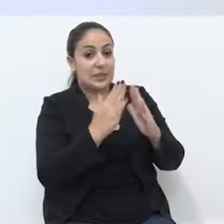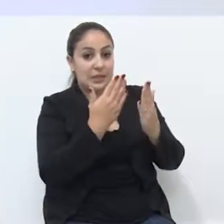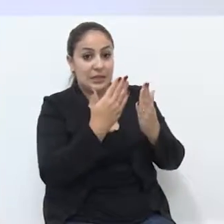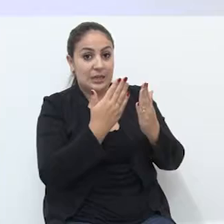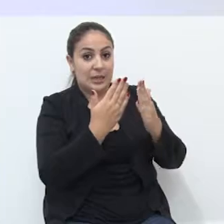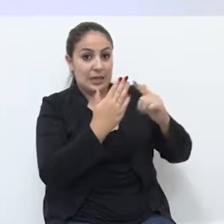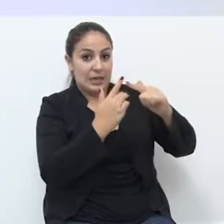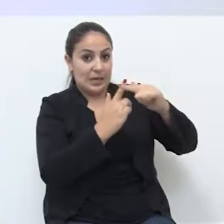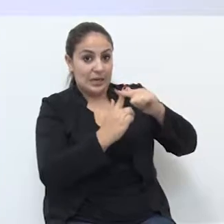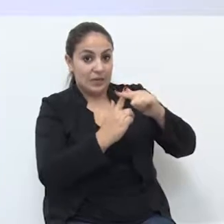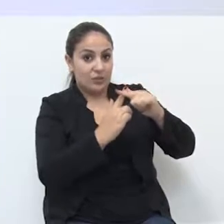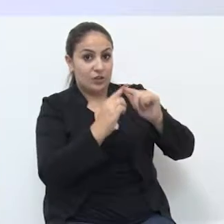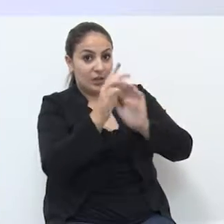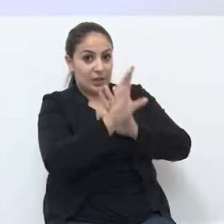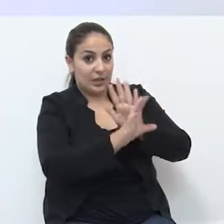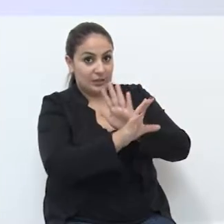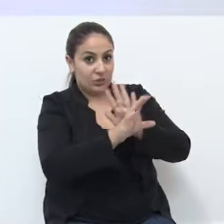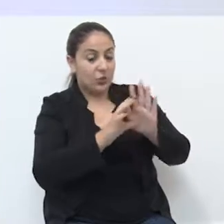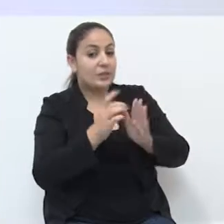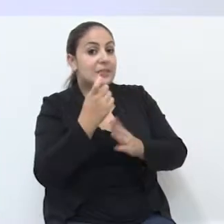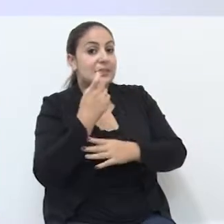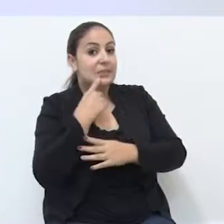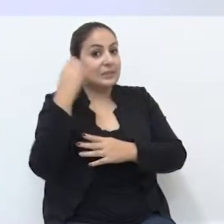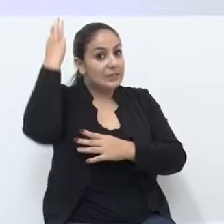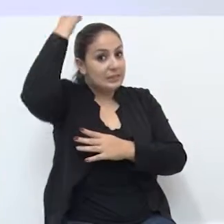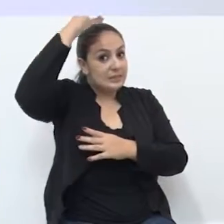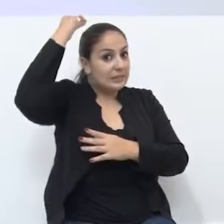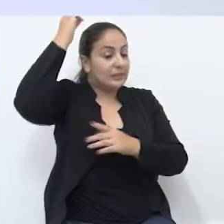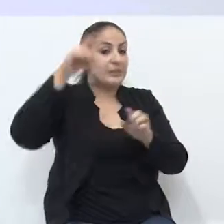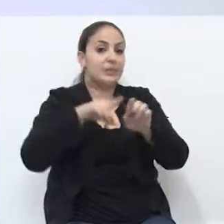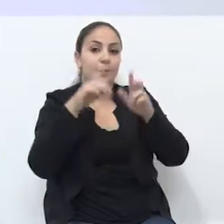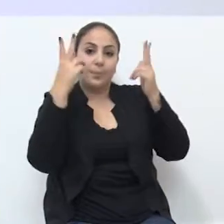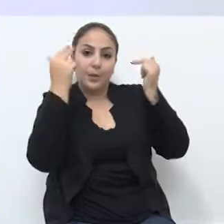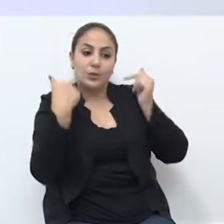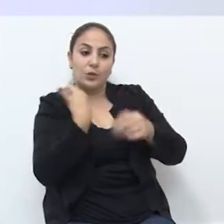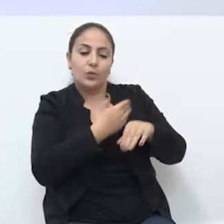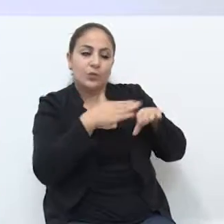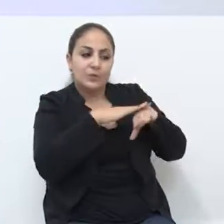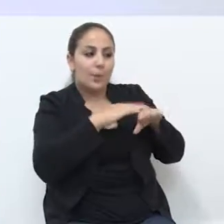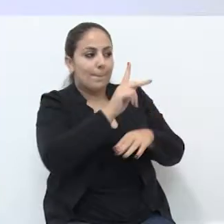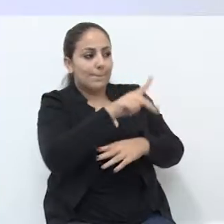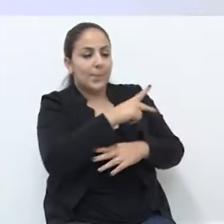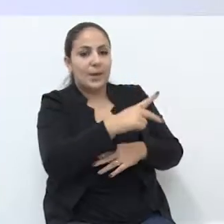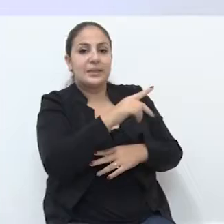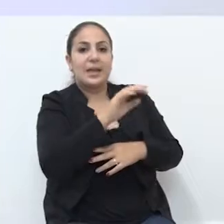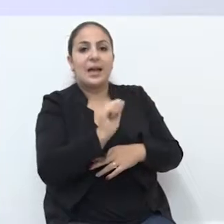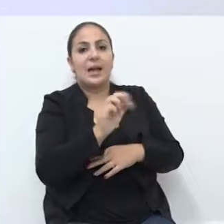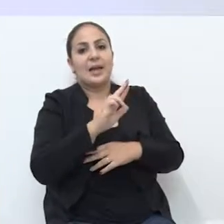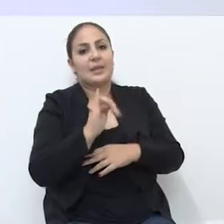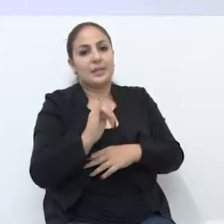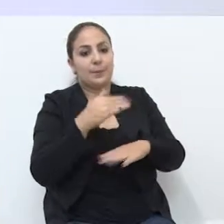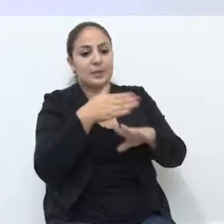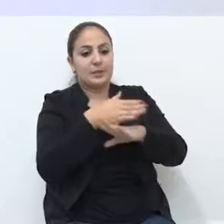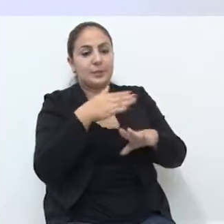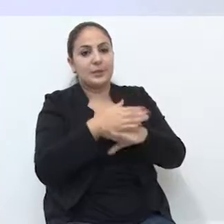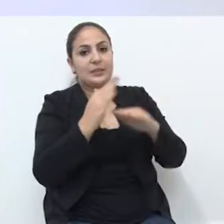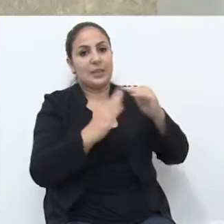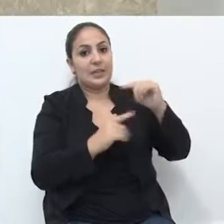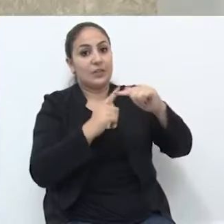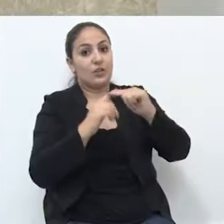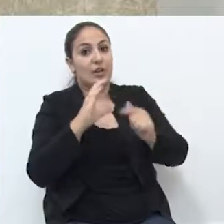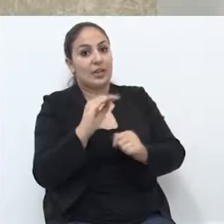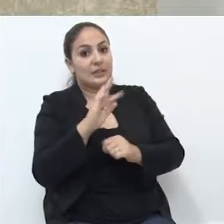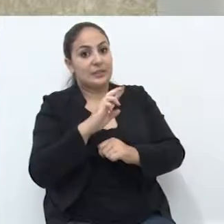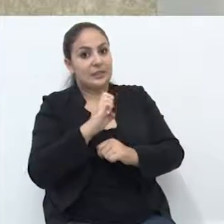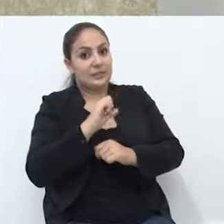Igreja Católica para a Sexta-feira Santa e a Páscoa, eu converso com o padre Ari Antônio dos Reis, paroco da Catedral. Boa